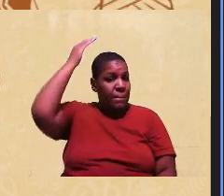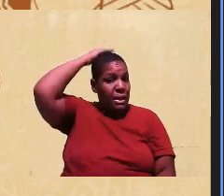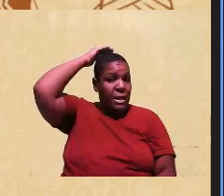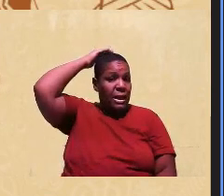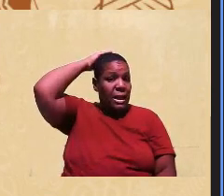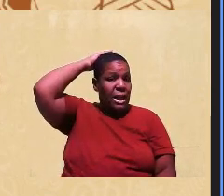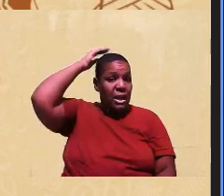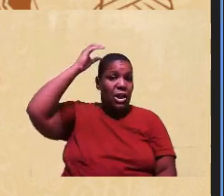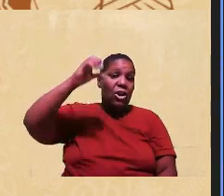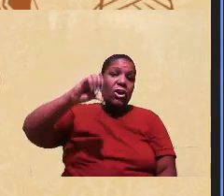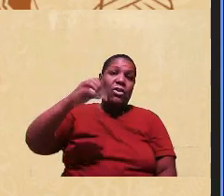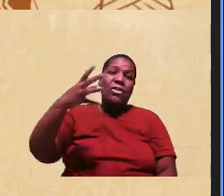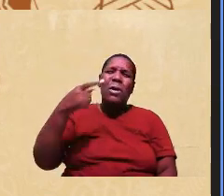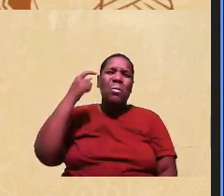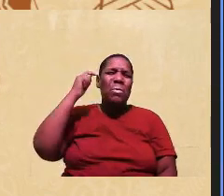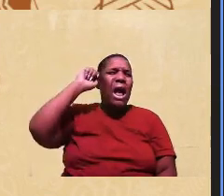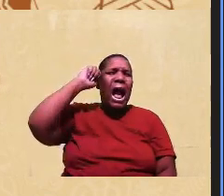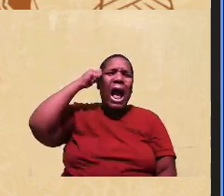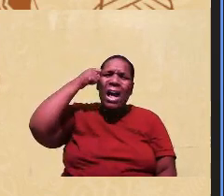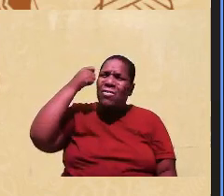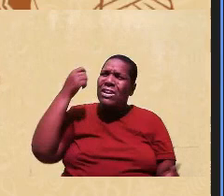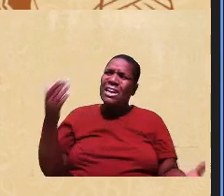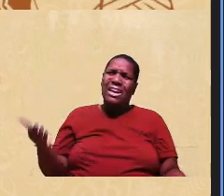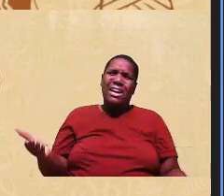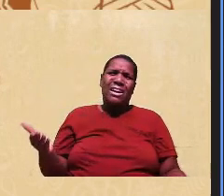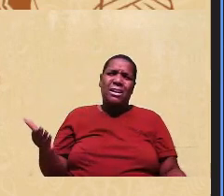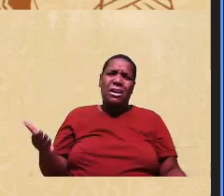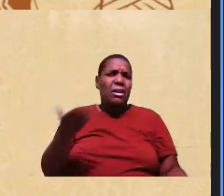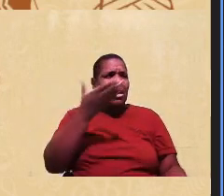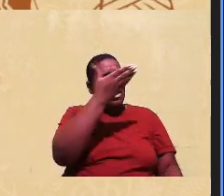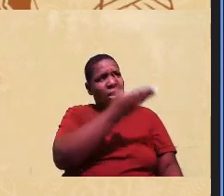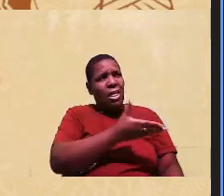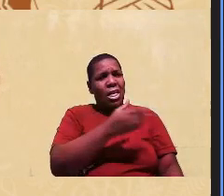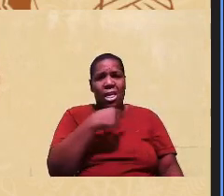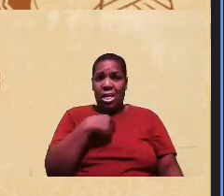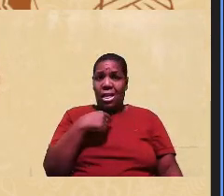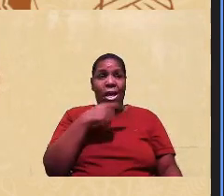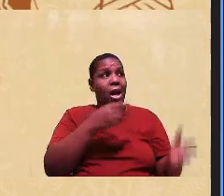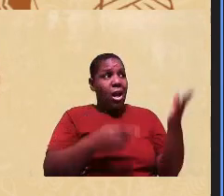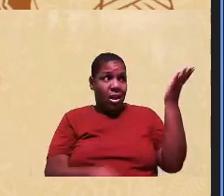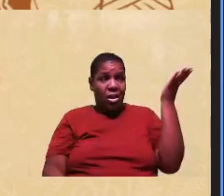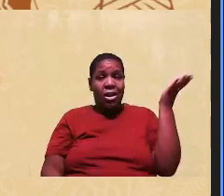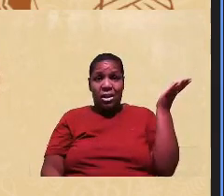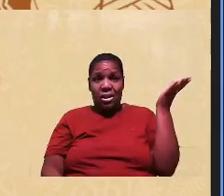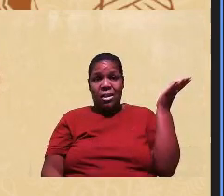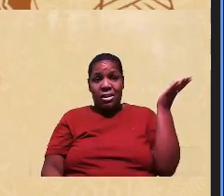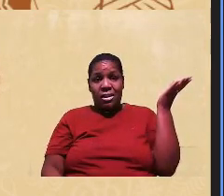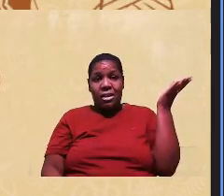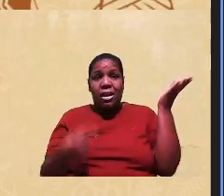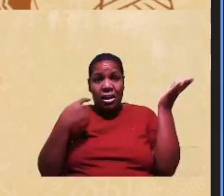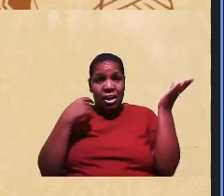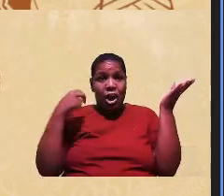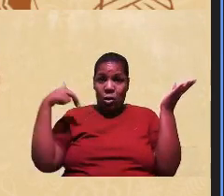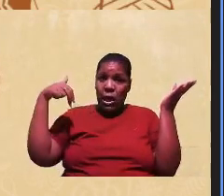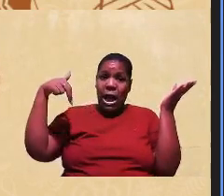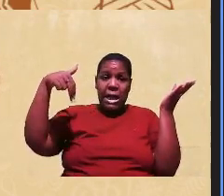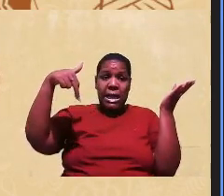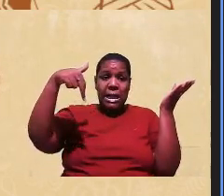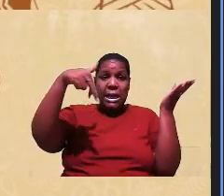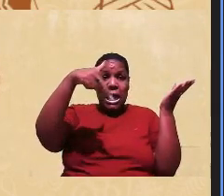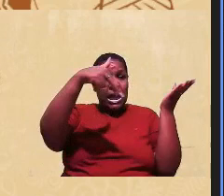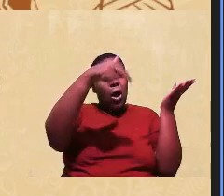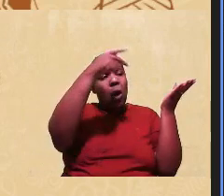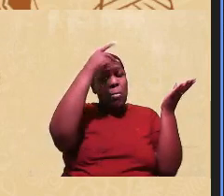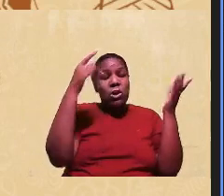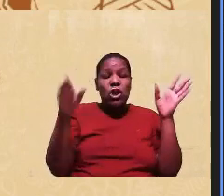achavam que eu era africana e não é metáfora que eu estou dizendo, gente. Olha, com a minha cara. E um dia eu estava no corredor e uma pessoa chegou para